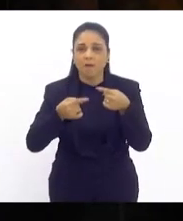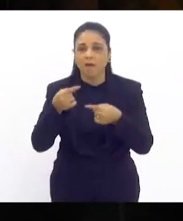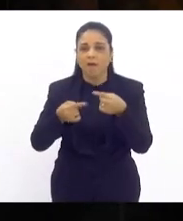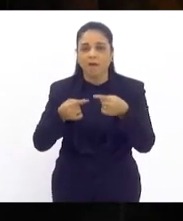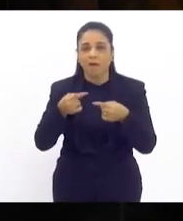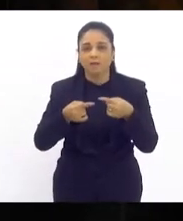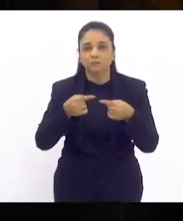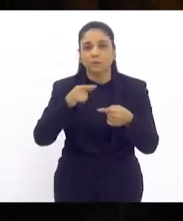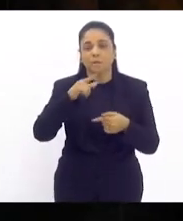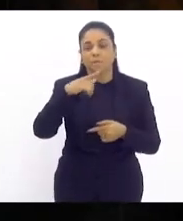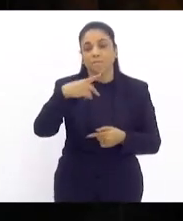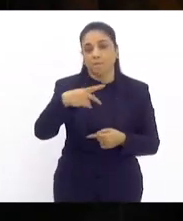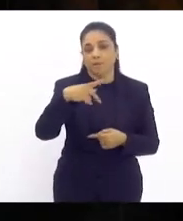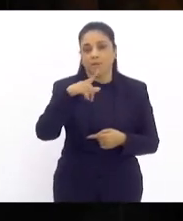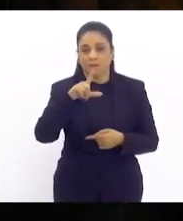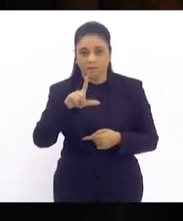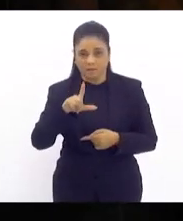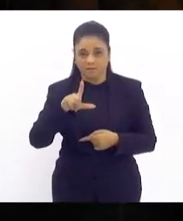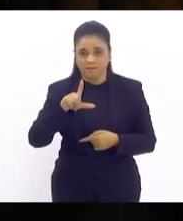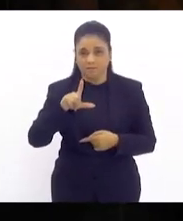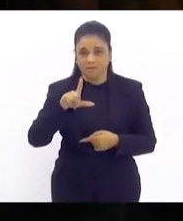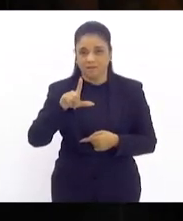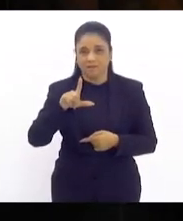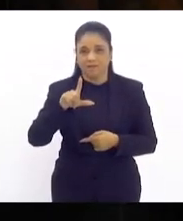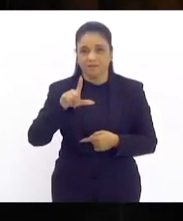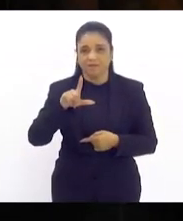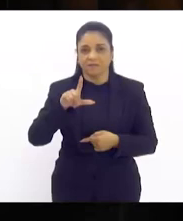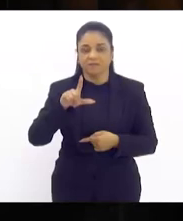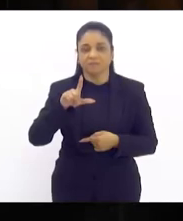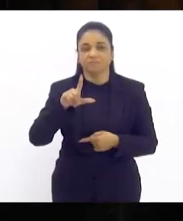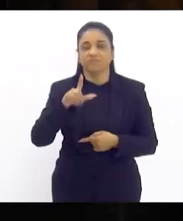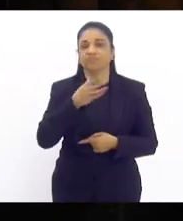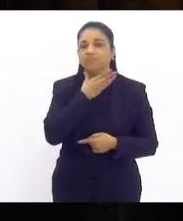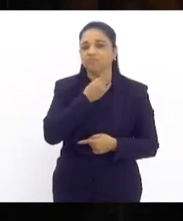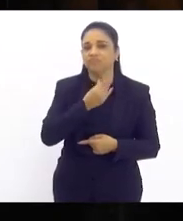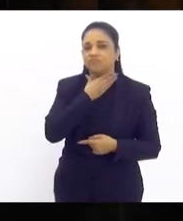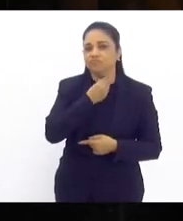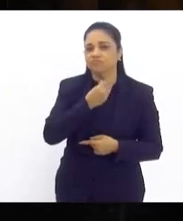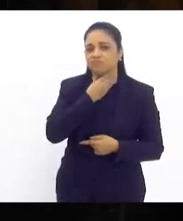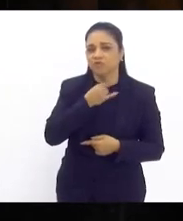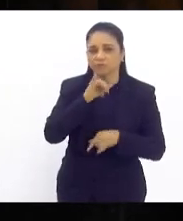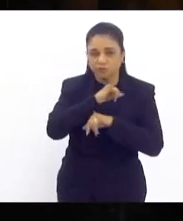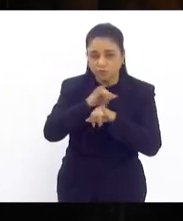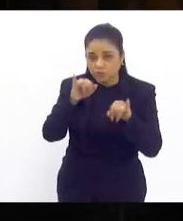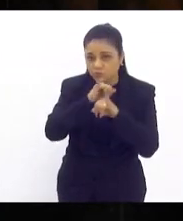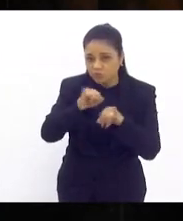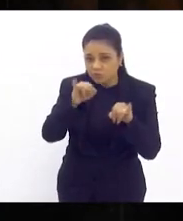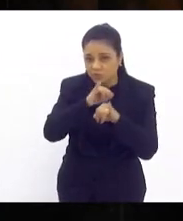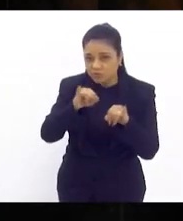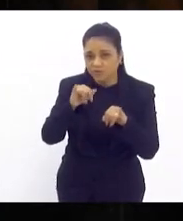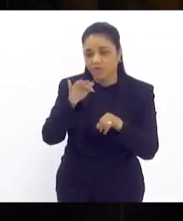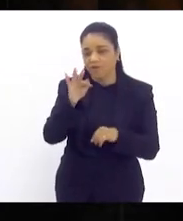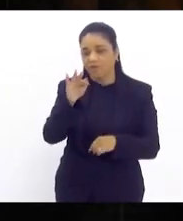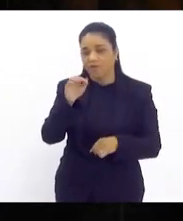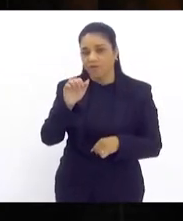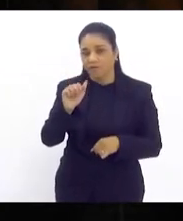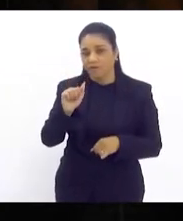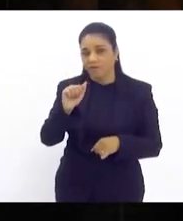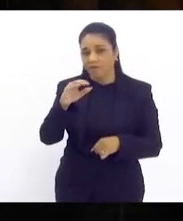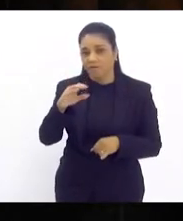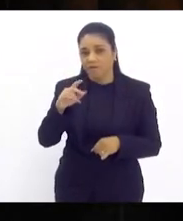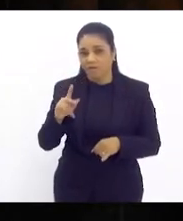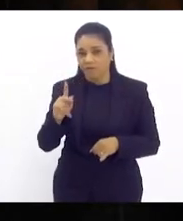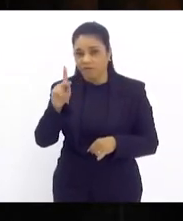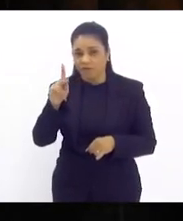sobre o PL o PL das fake news o PL das fake news vai ser votado hoje no